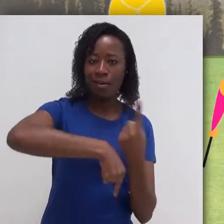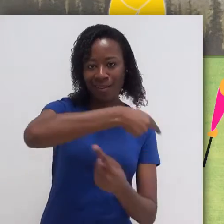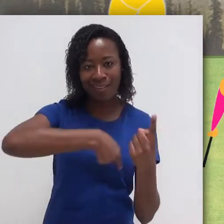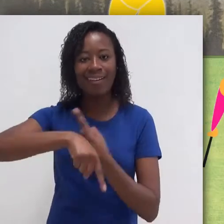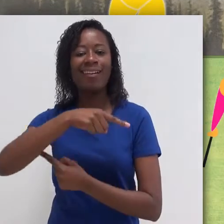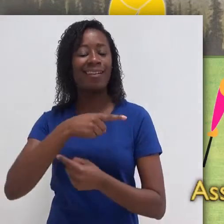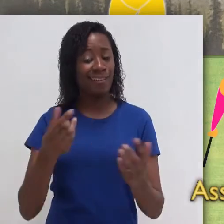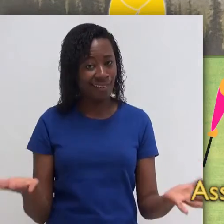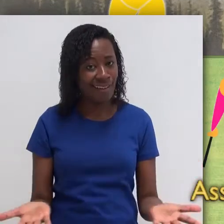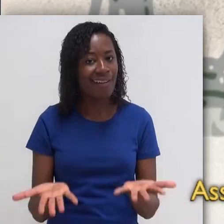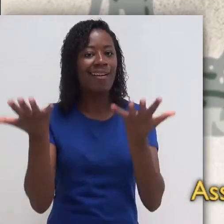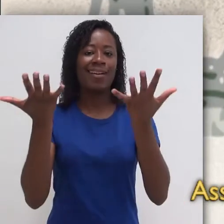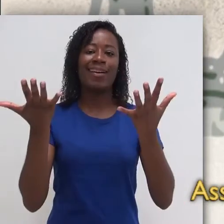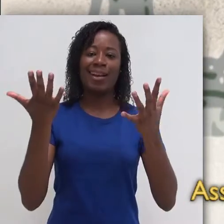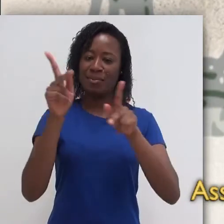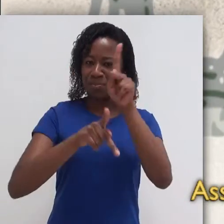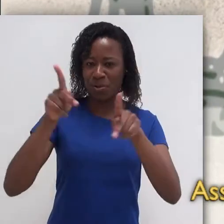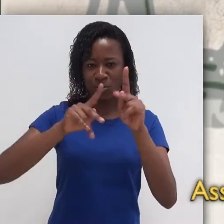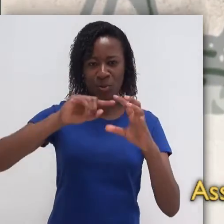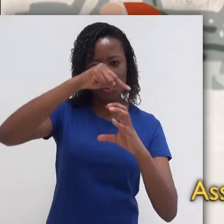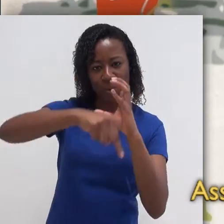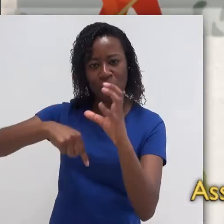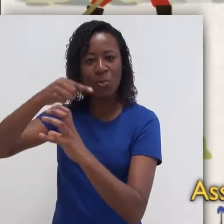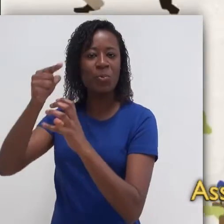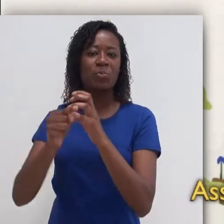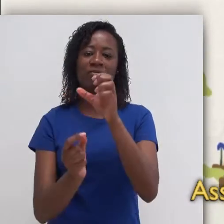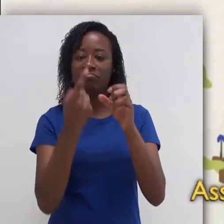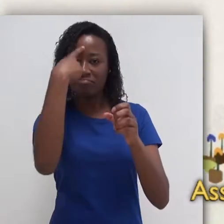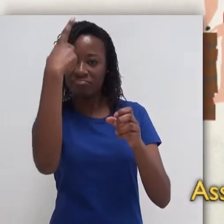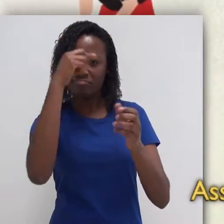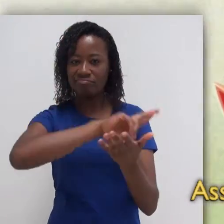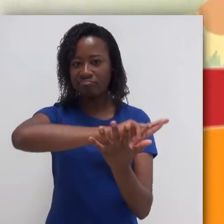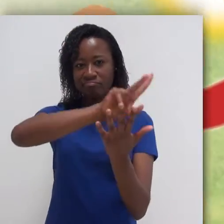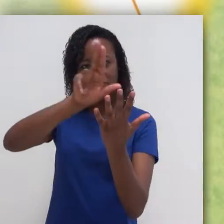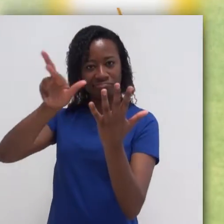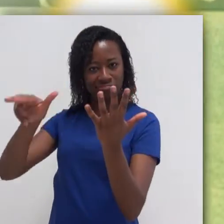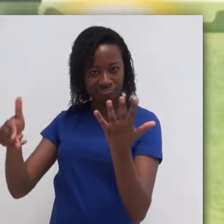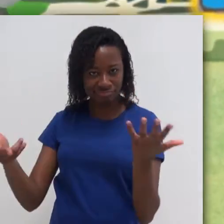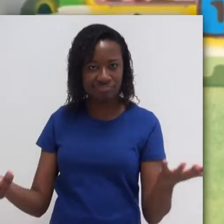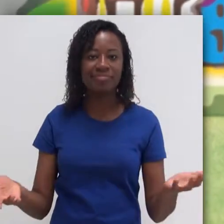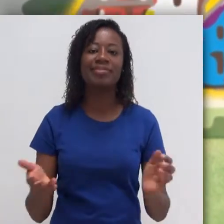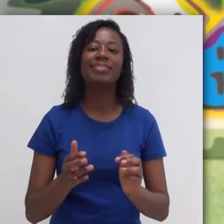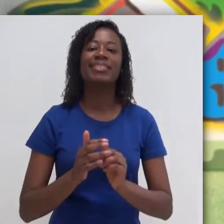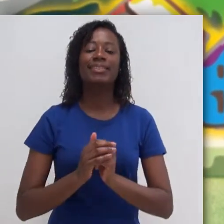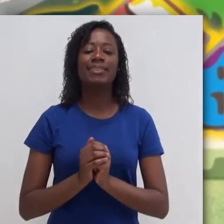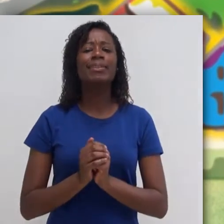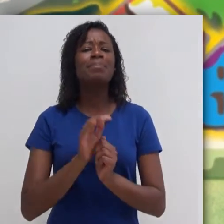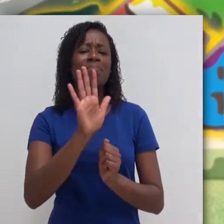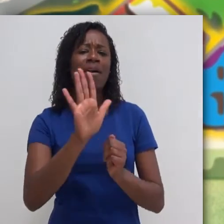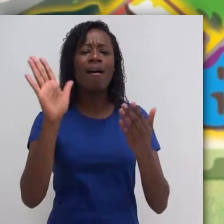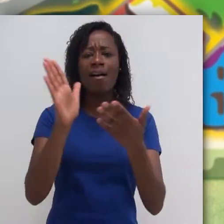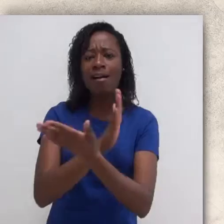deficiência. Assim, conseguimos realizar grandes feitos. Pessoas trabalham em cidade poluída que se torna colorida.